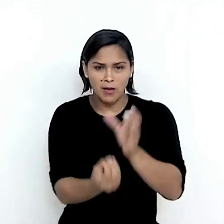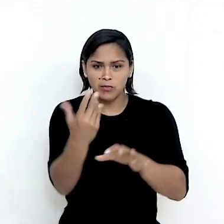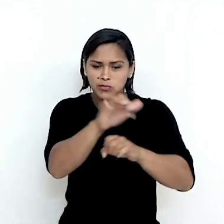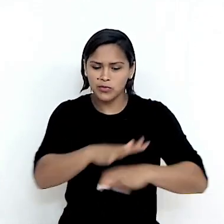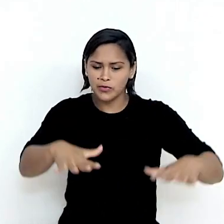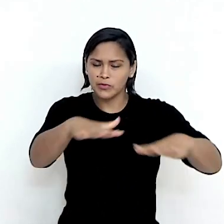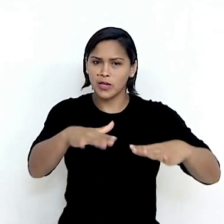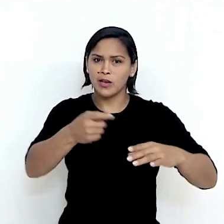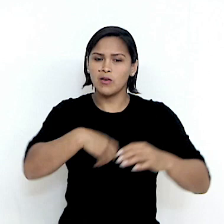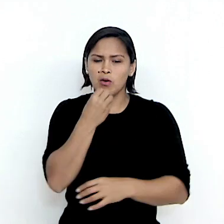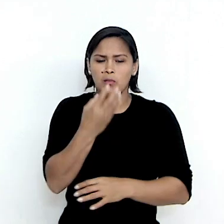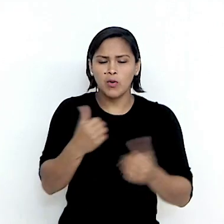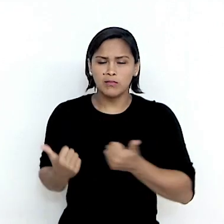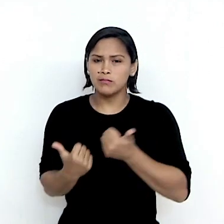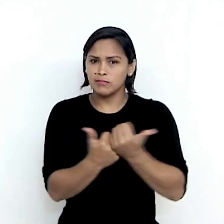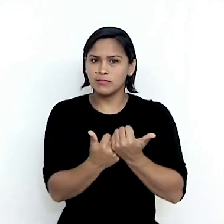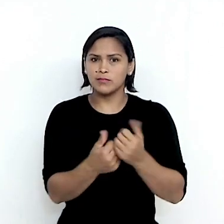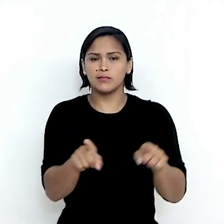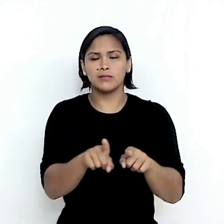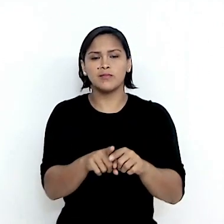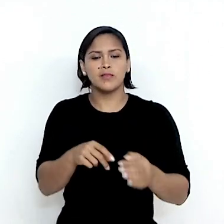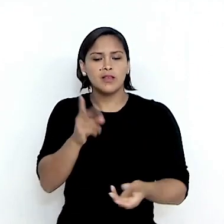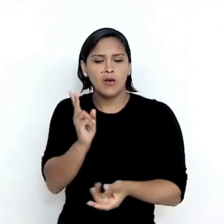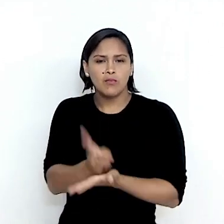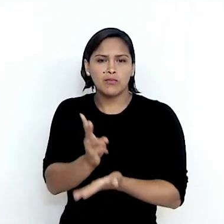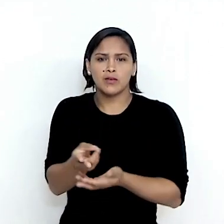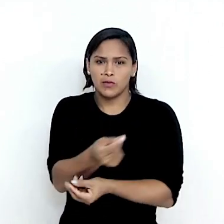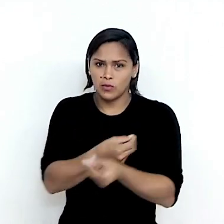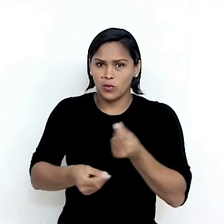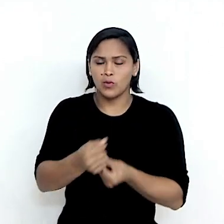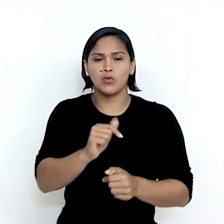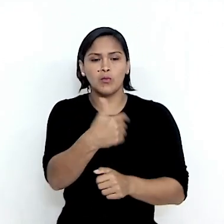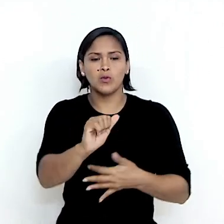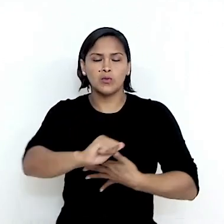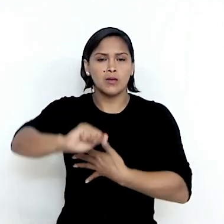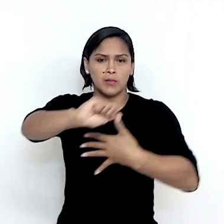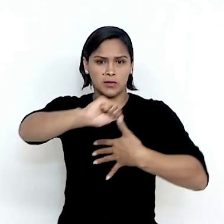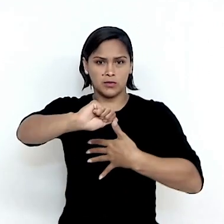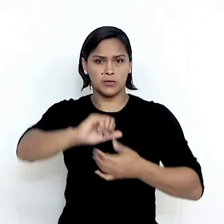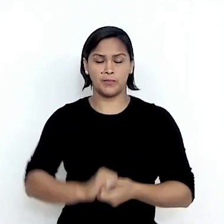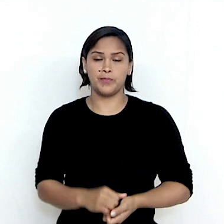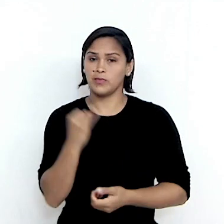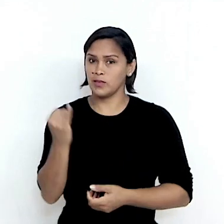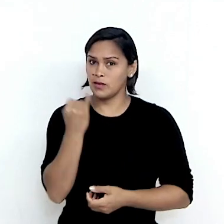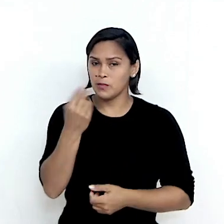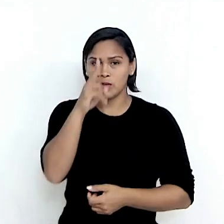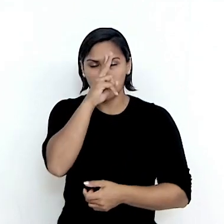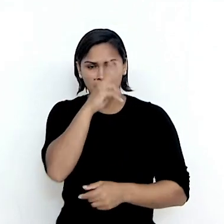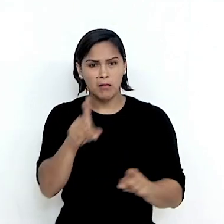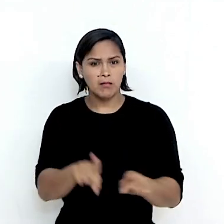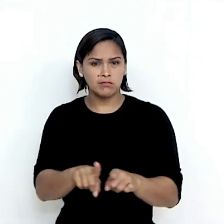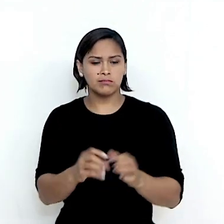boa complementariedade aos segmentos econômicos mais pujantes da América do Sul. E é importante só também